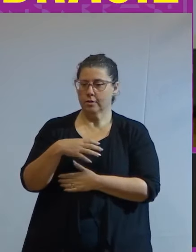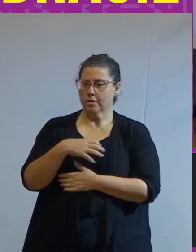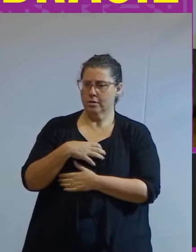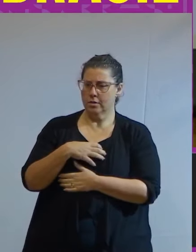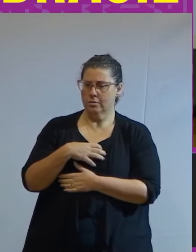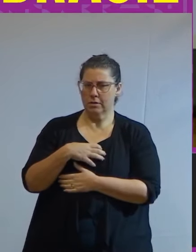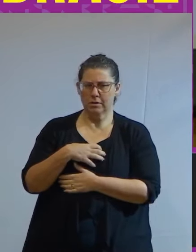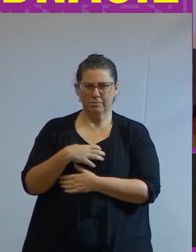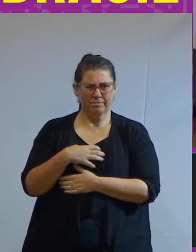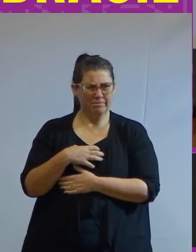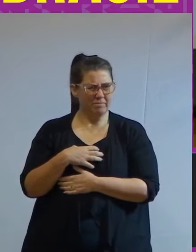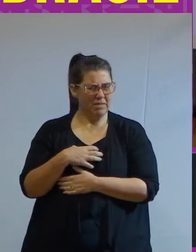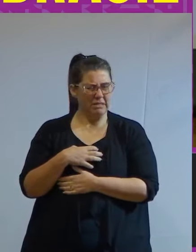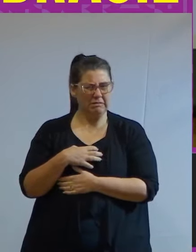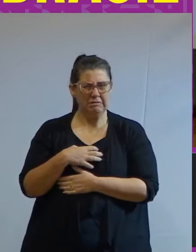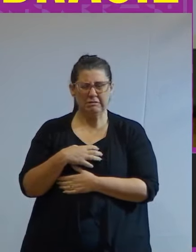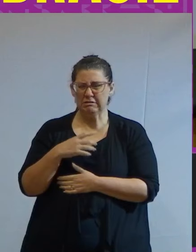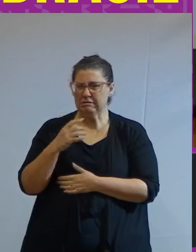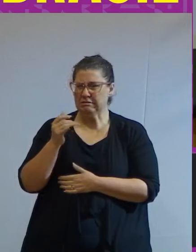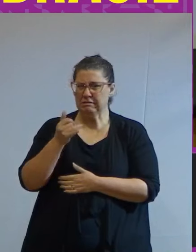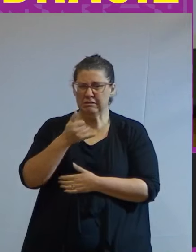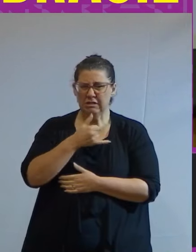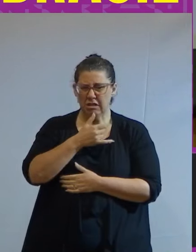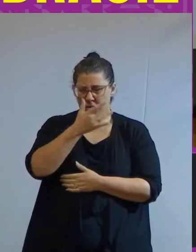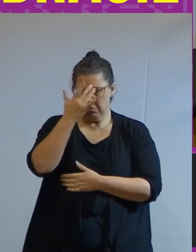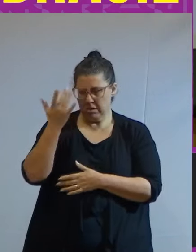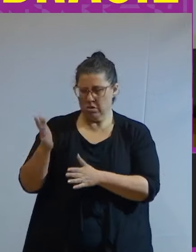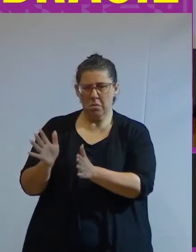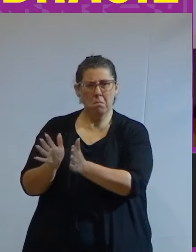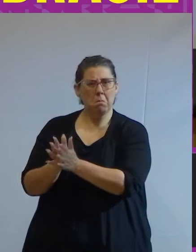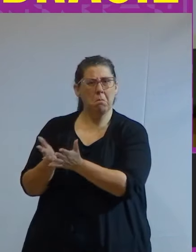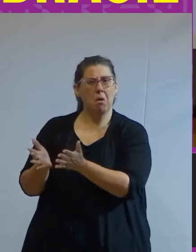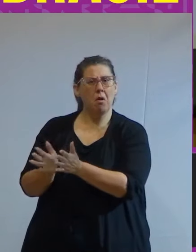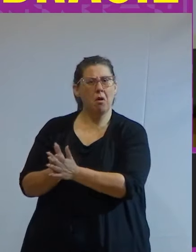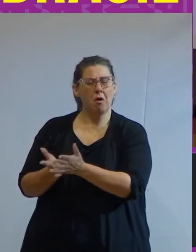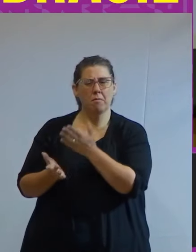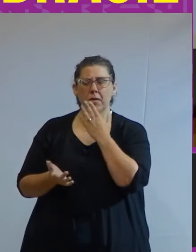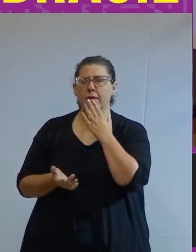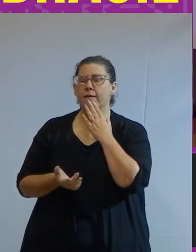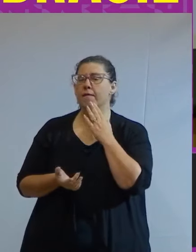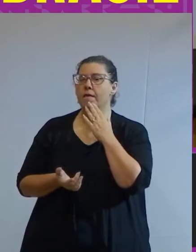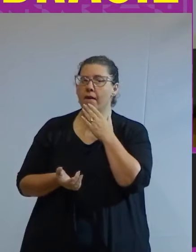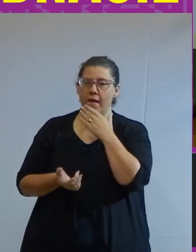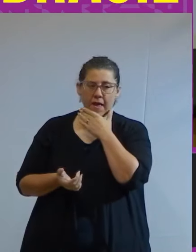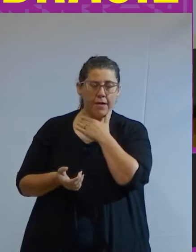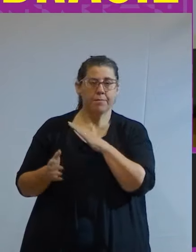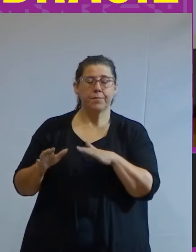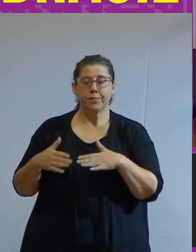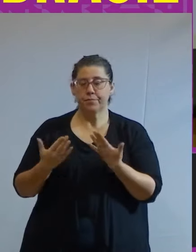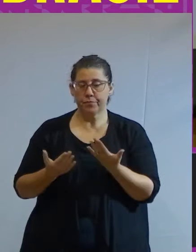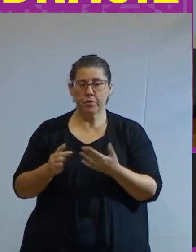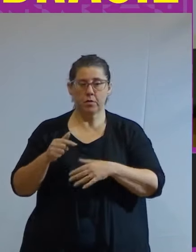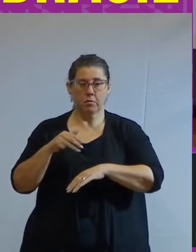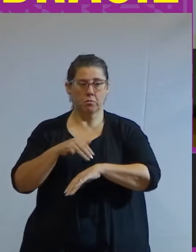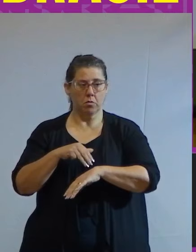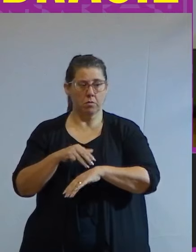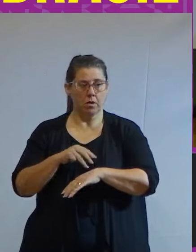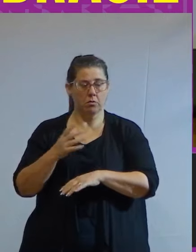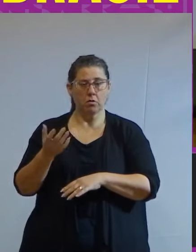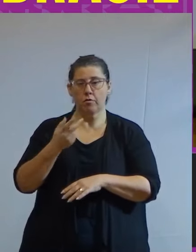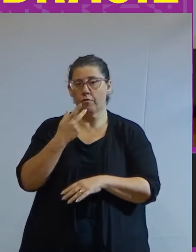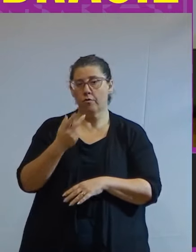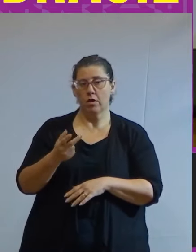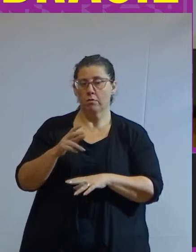frustração para quem é uma pessoa de baixa renda é incômoda e a partir desse momento eu decidi falar